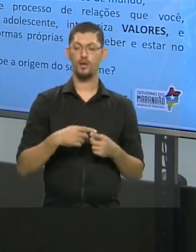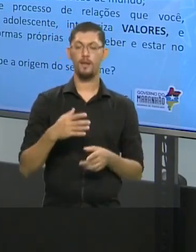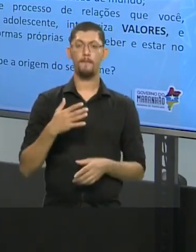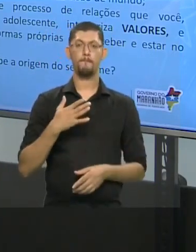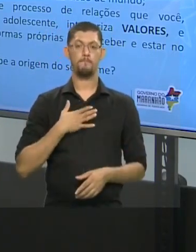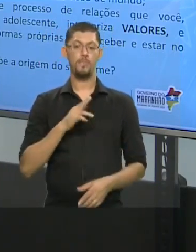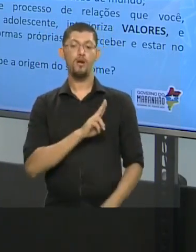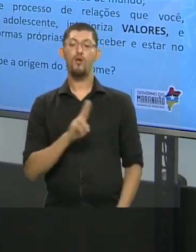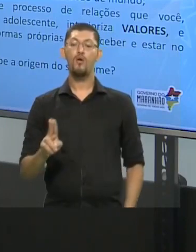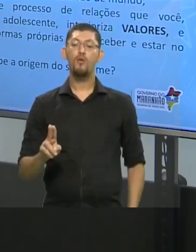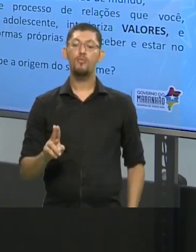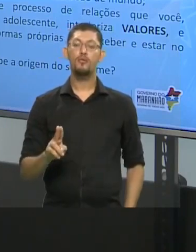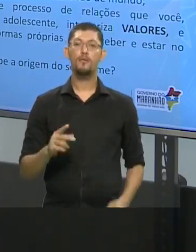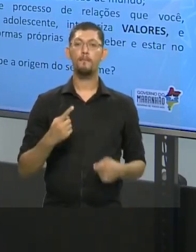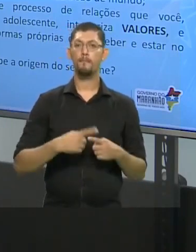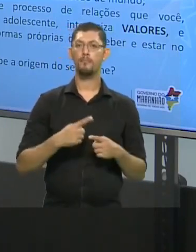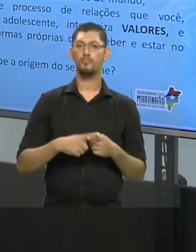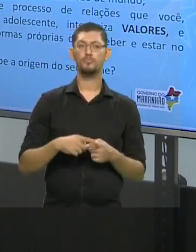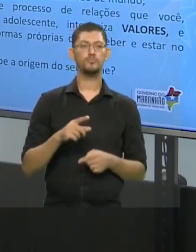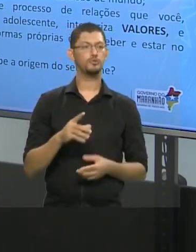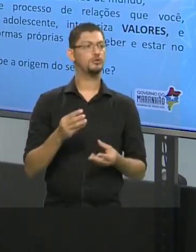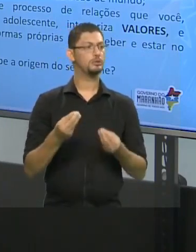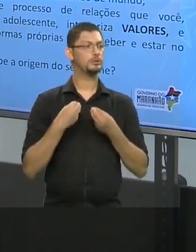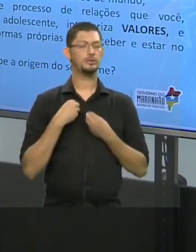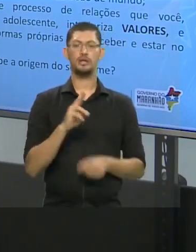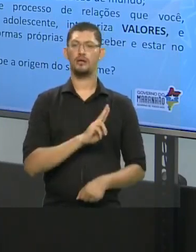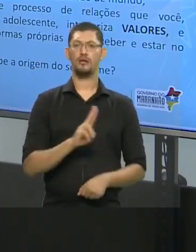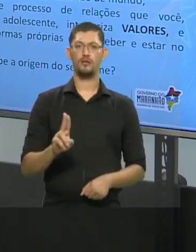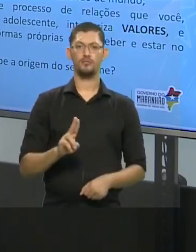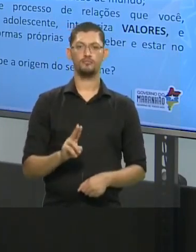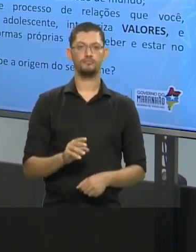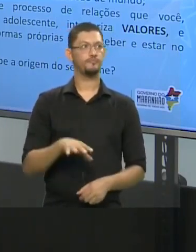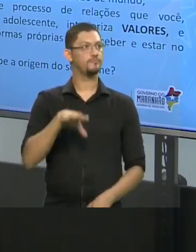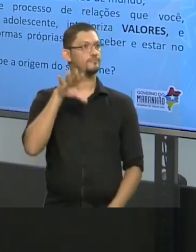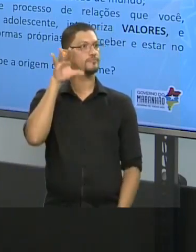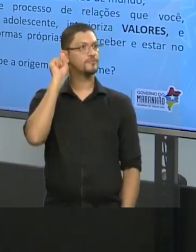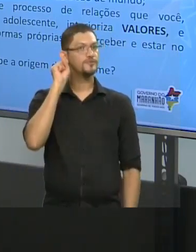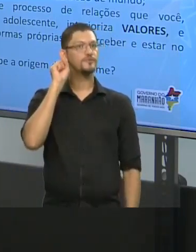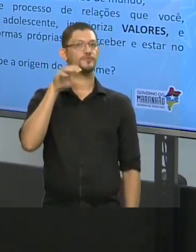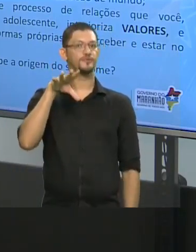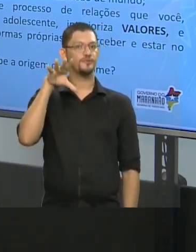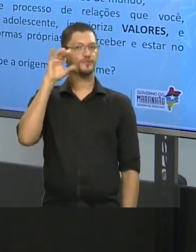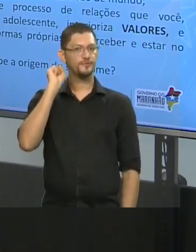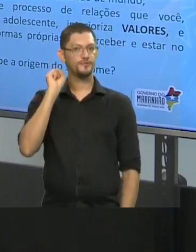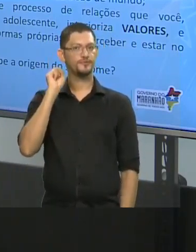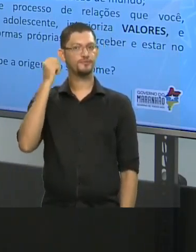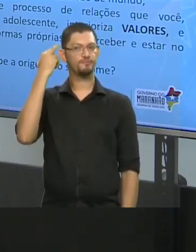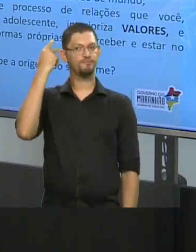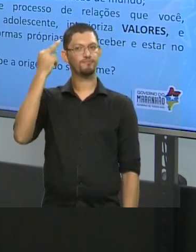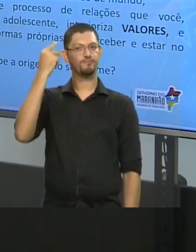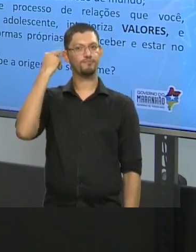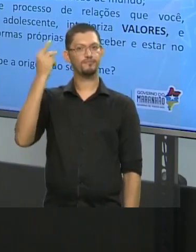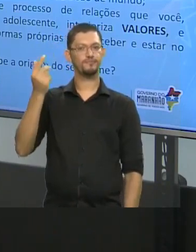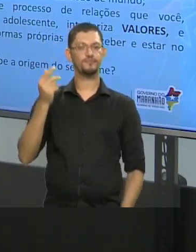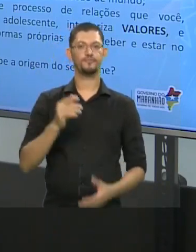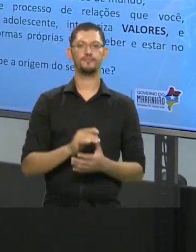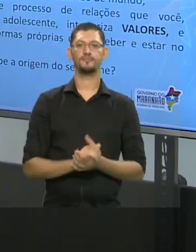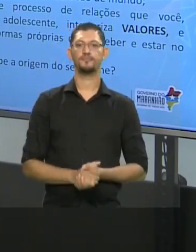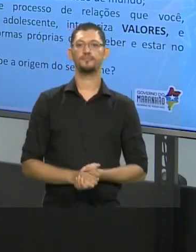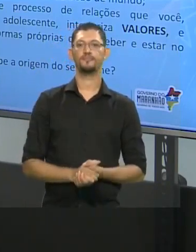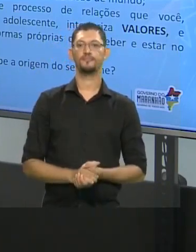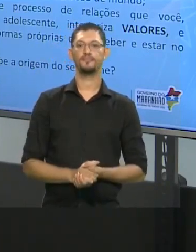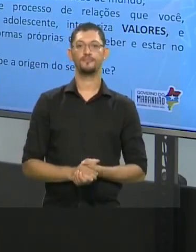eu tenho esse nome? Por que que vocês me deram esse nome? E escutem, escutem essa história. A história